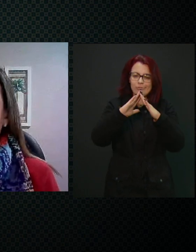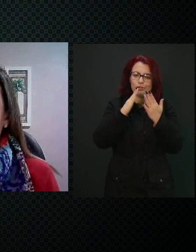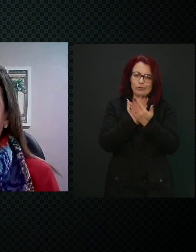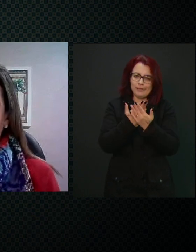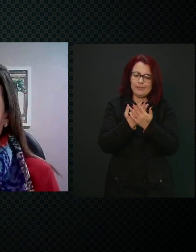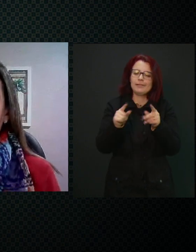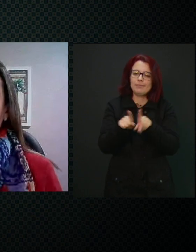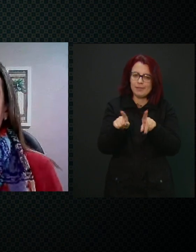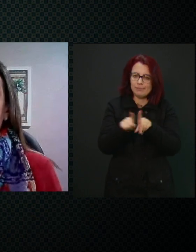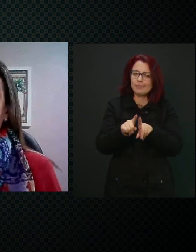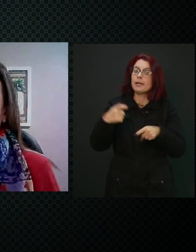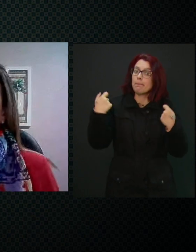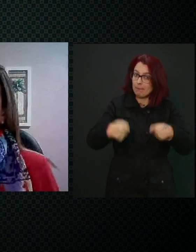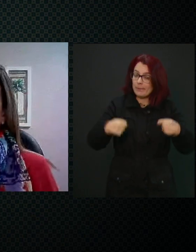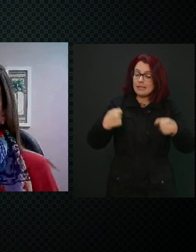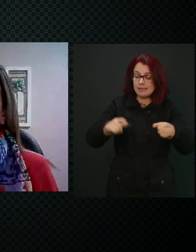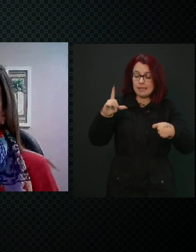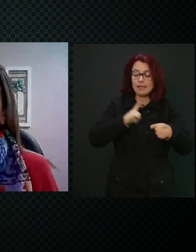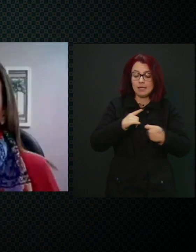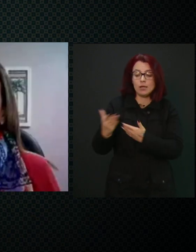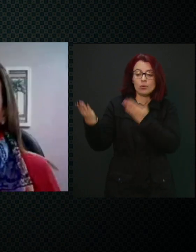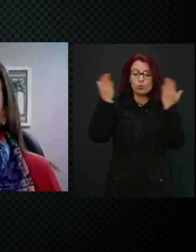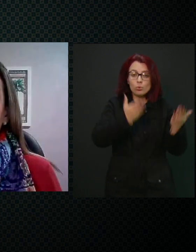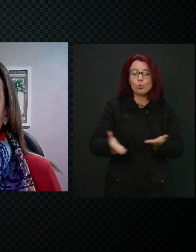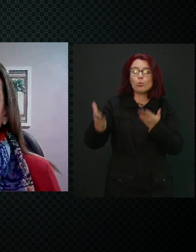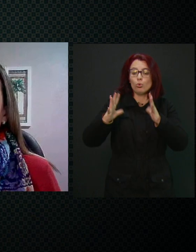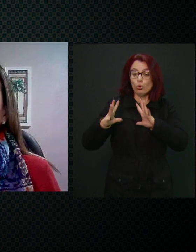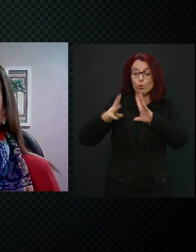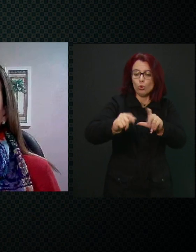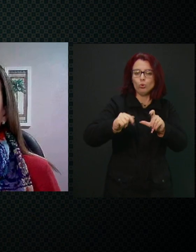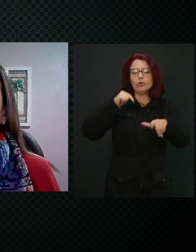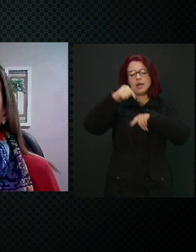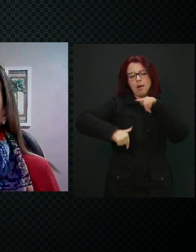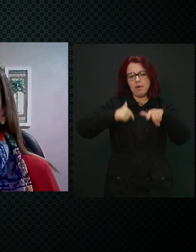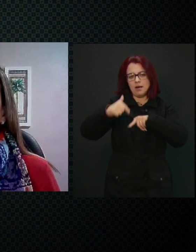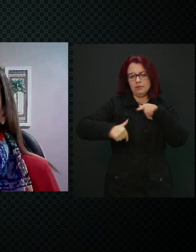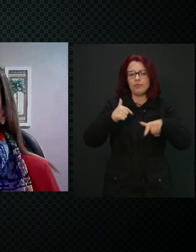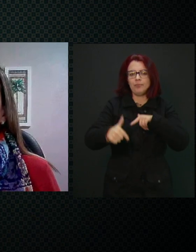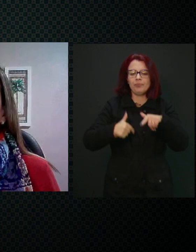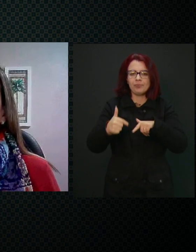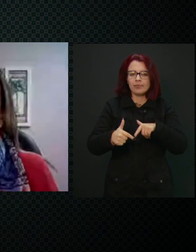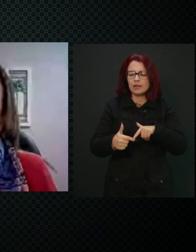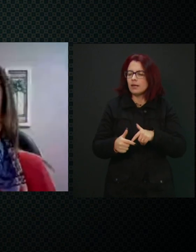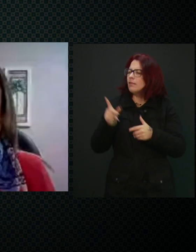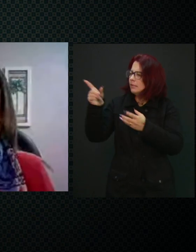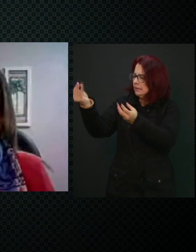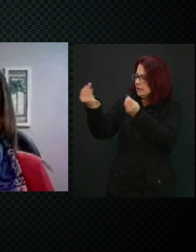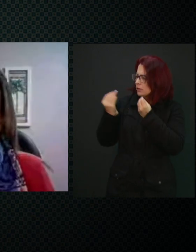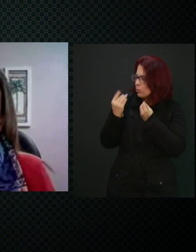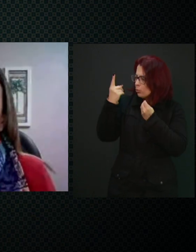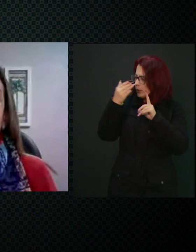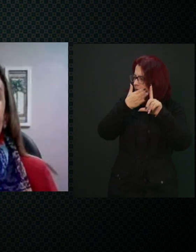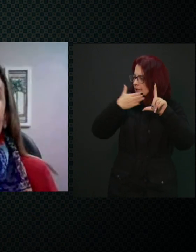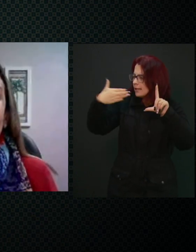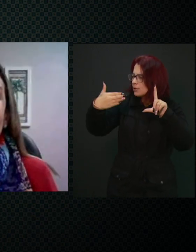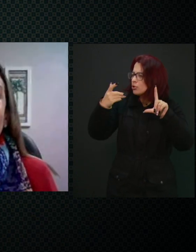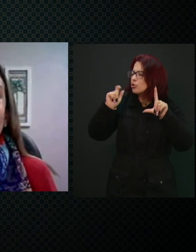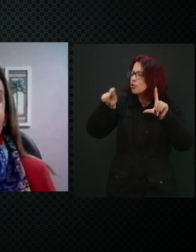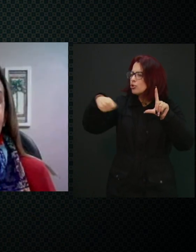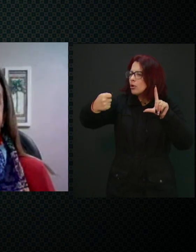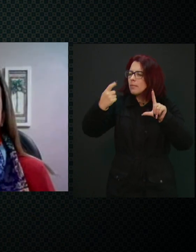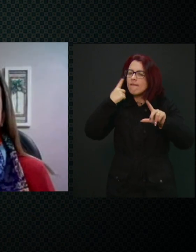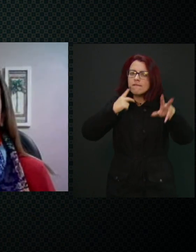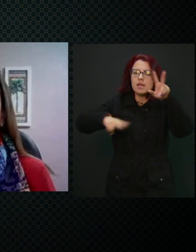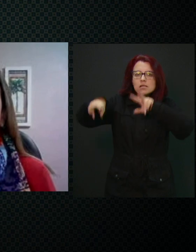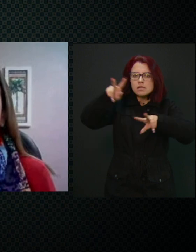que ter, né, todo esse trabalho, né. E ali você trouxe um slide, né, sobre a visão e a